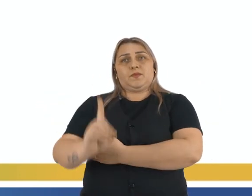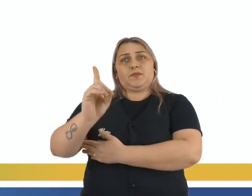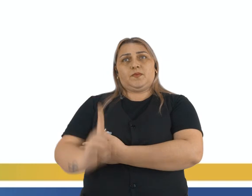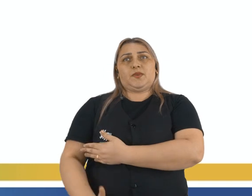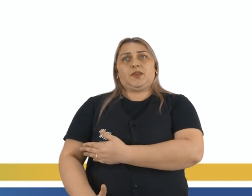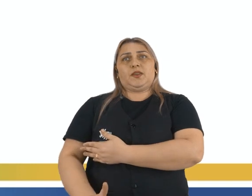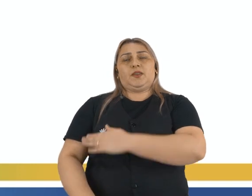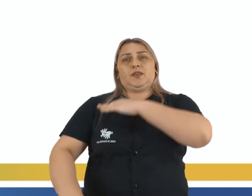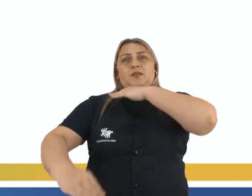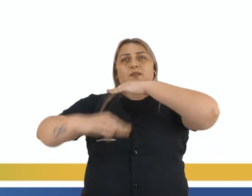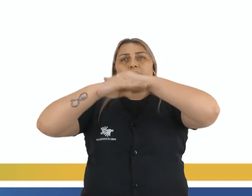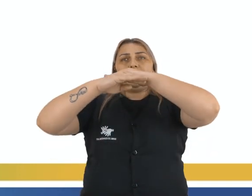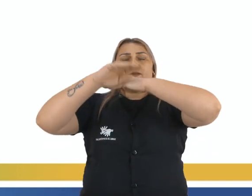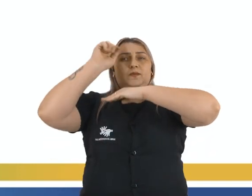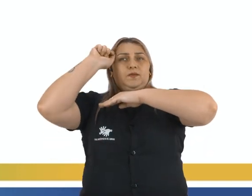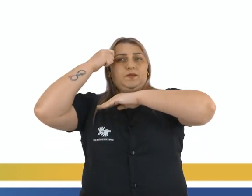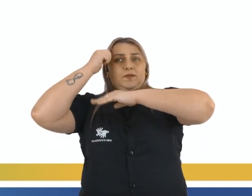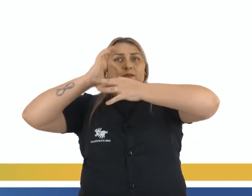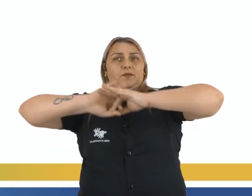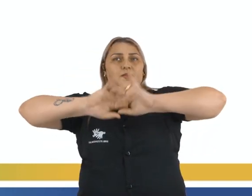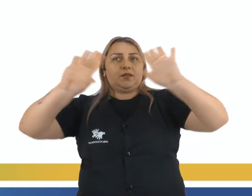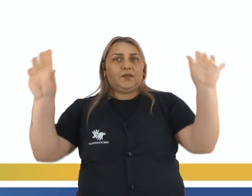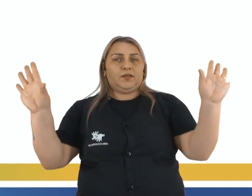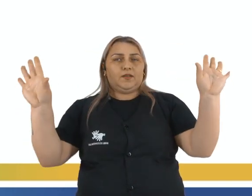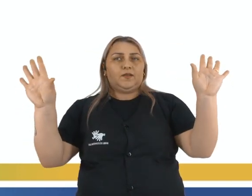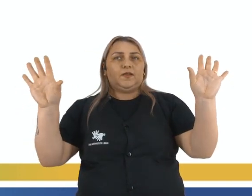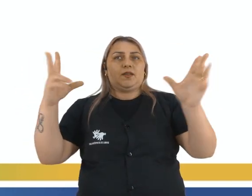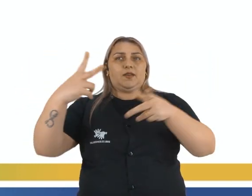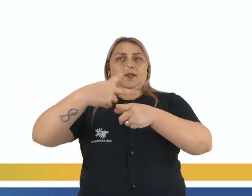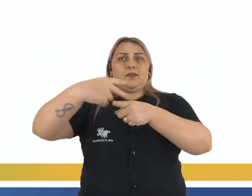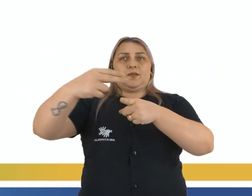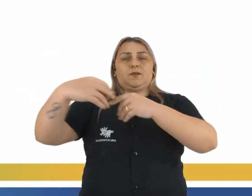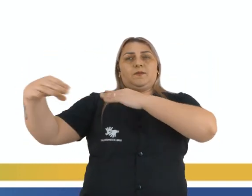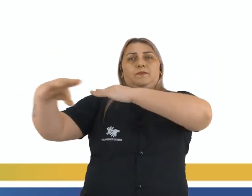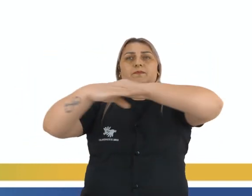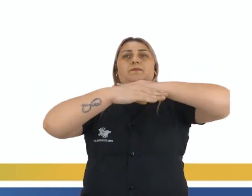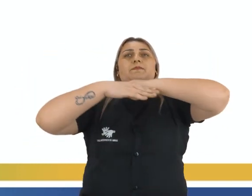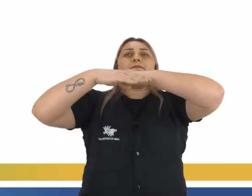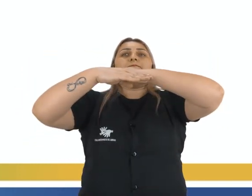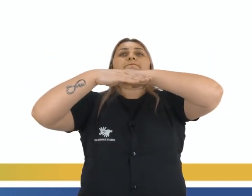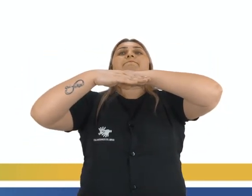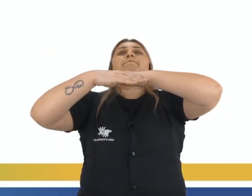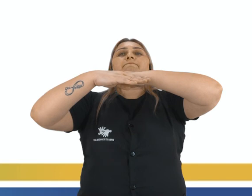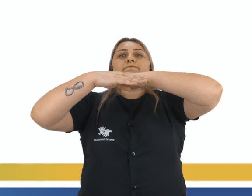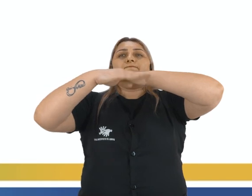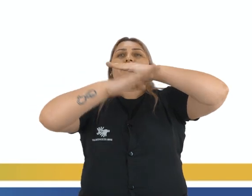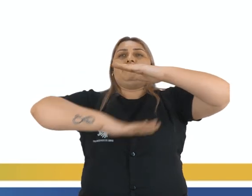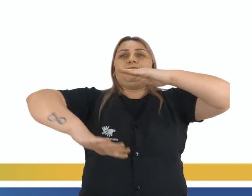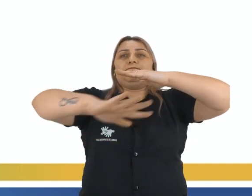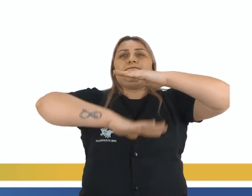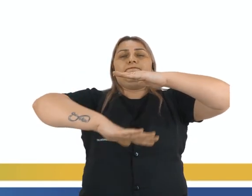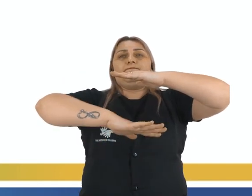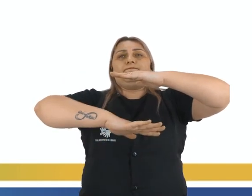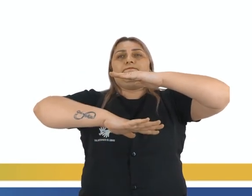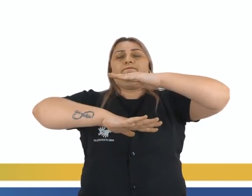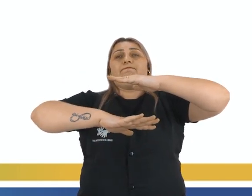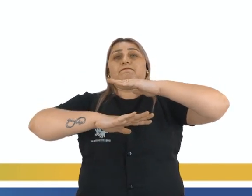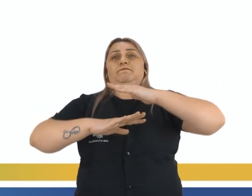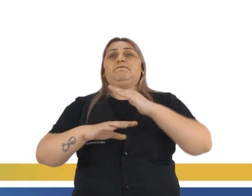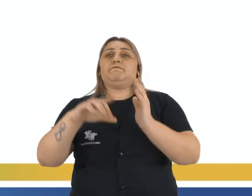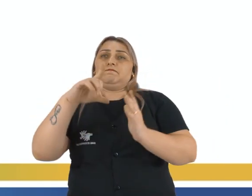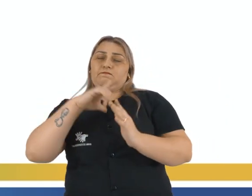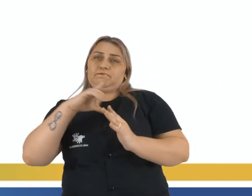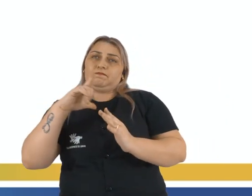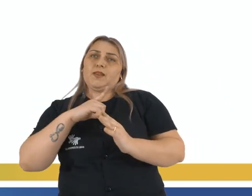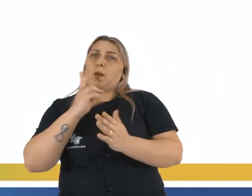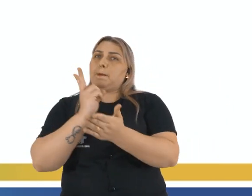Então, eles, os negros, agora, são libertos e conquistam a igualdade social e civil. Ou seja, eles vão ter